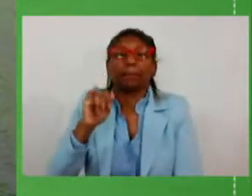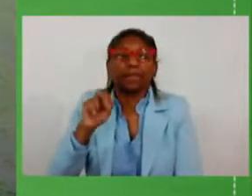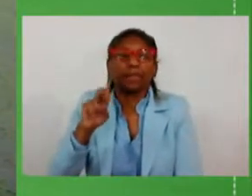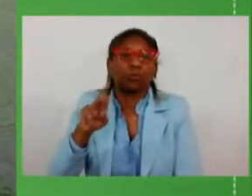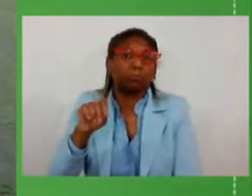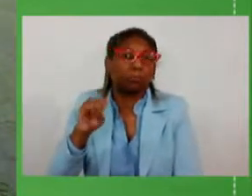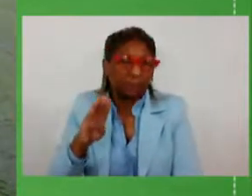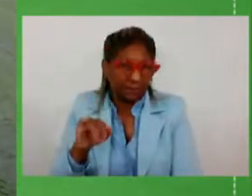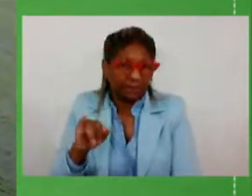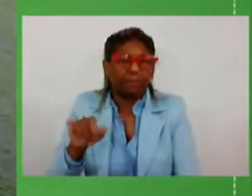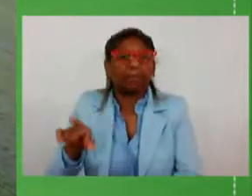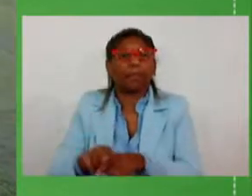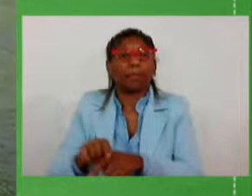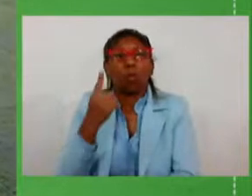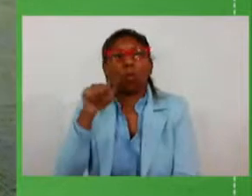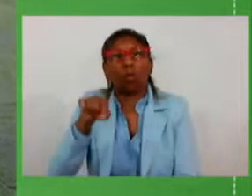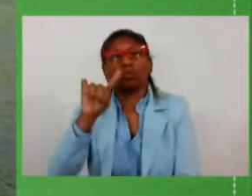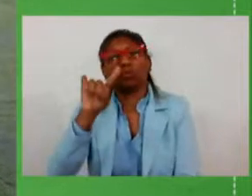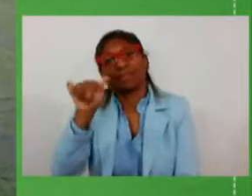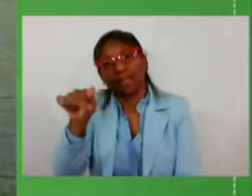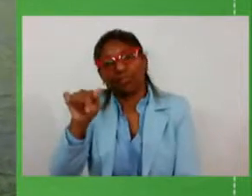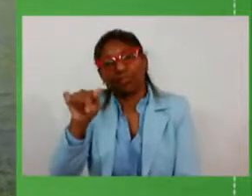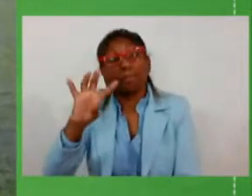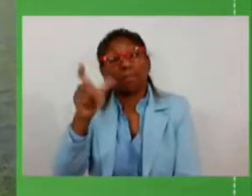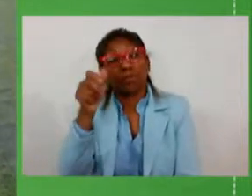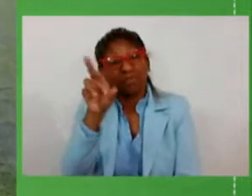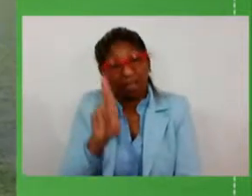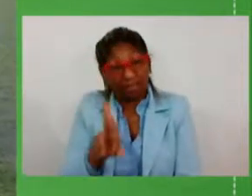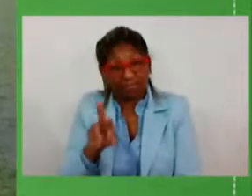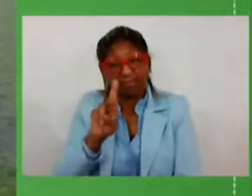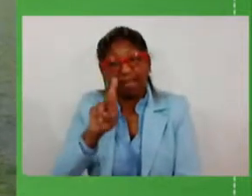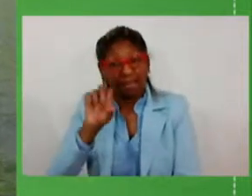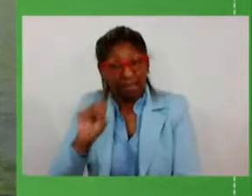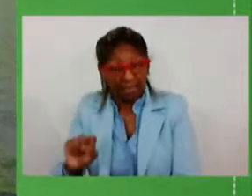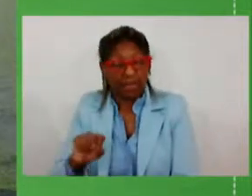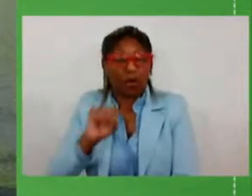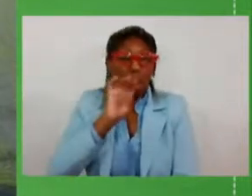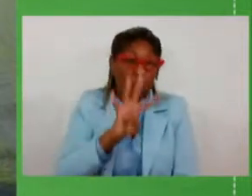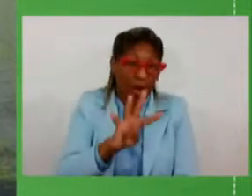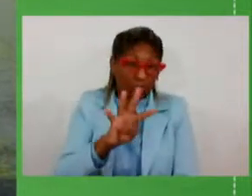concluído com 1.7 milhão de reais na RS 541